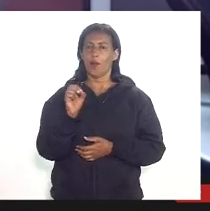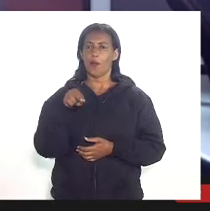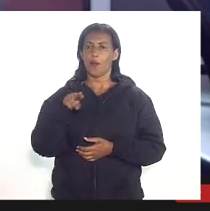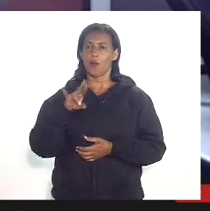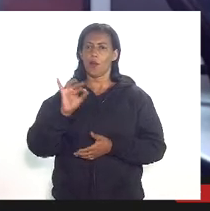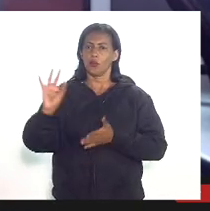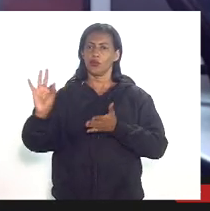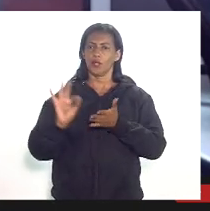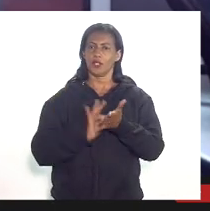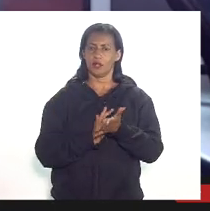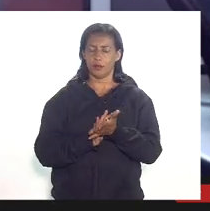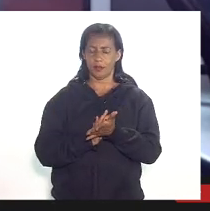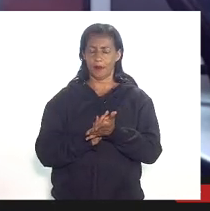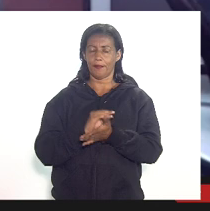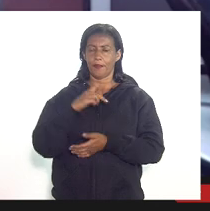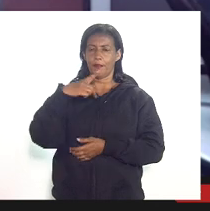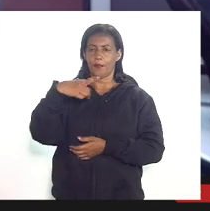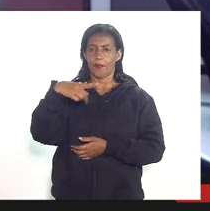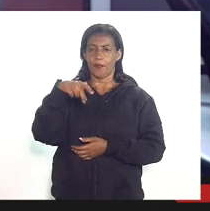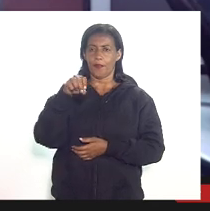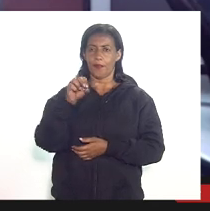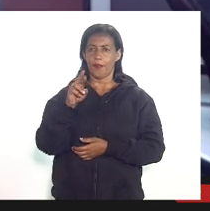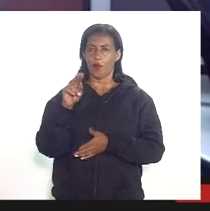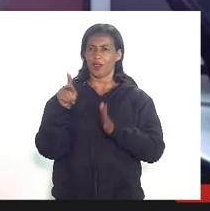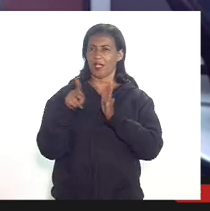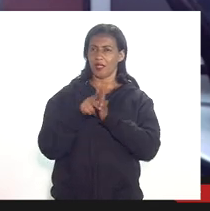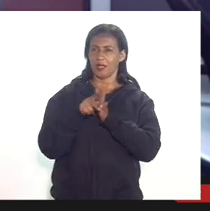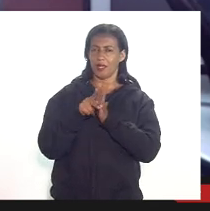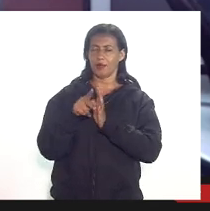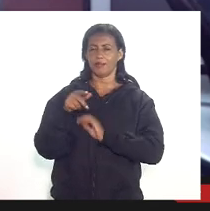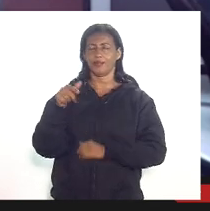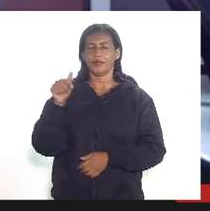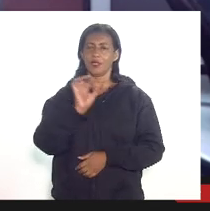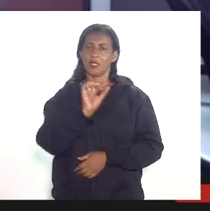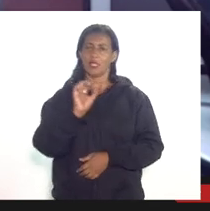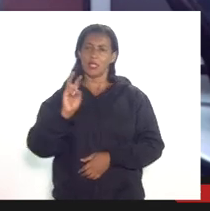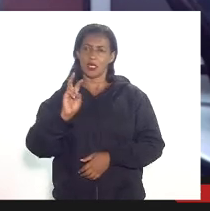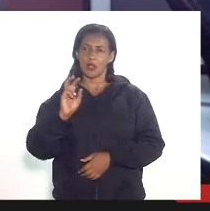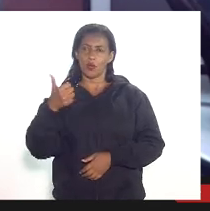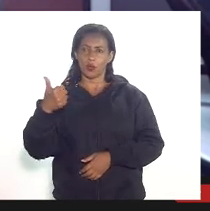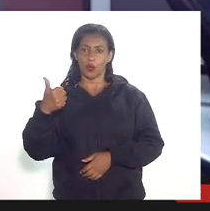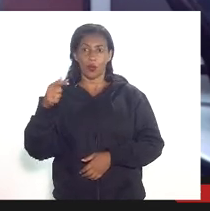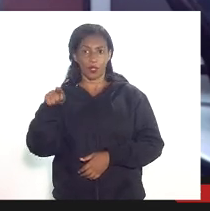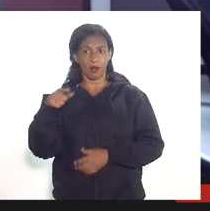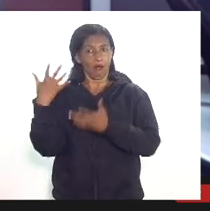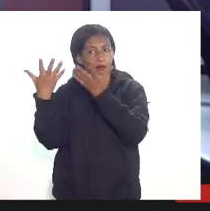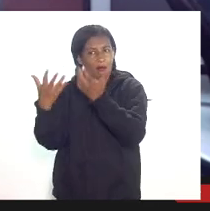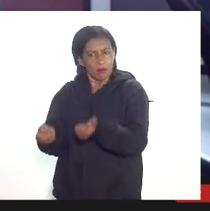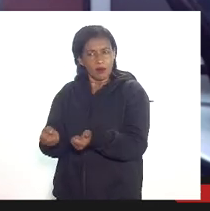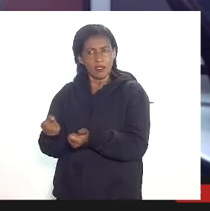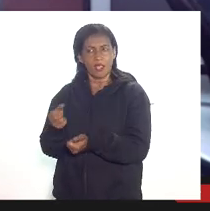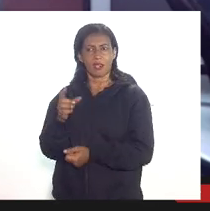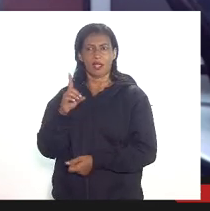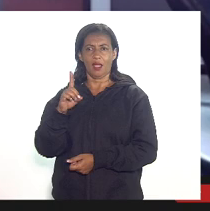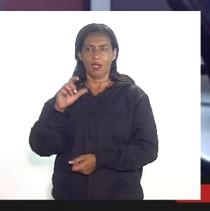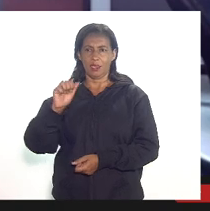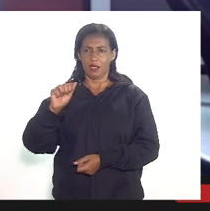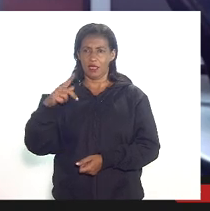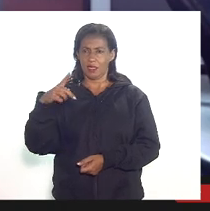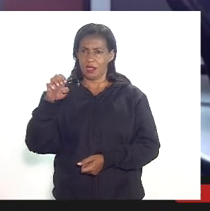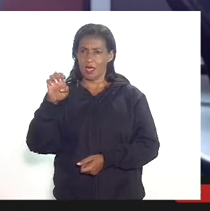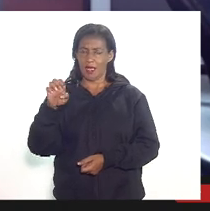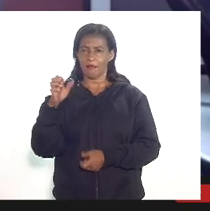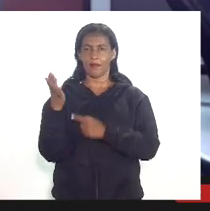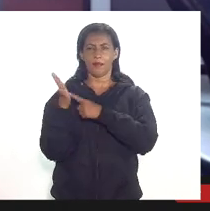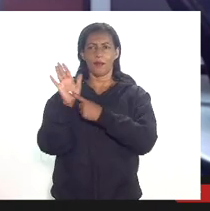a portaria NP 58 de 2001 que regulamenta o DAP ele tem uma previsão de dedução do valor